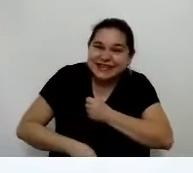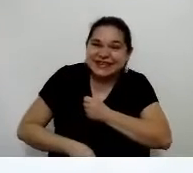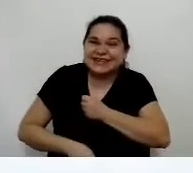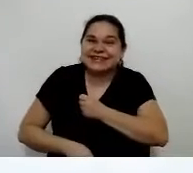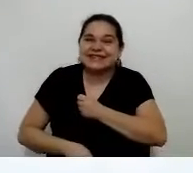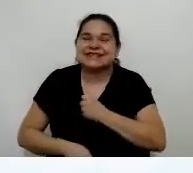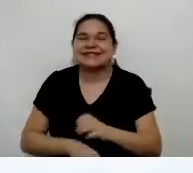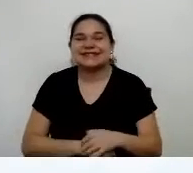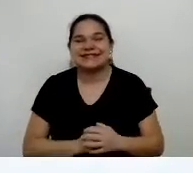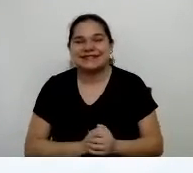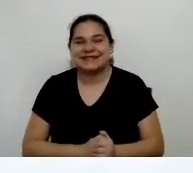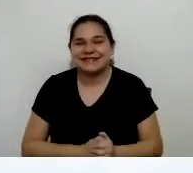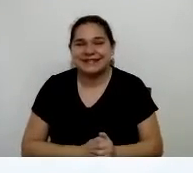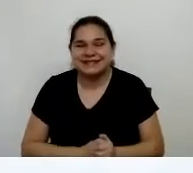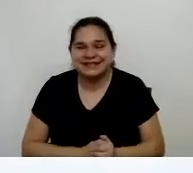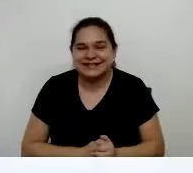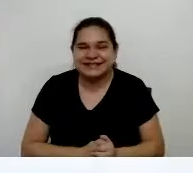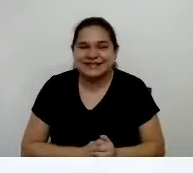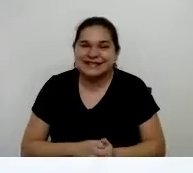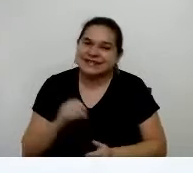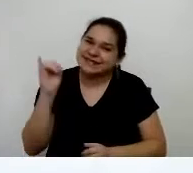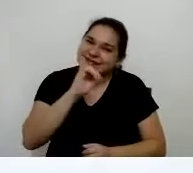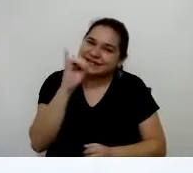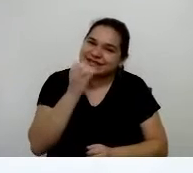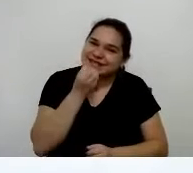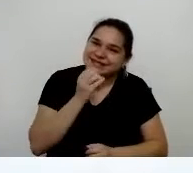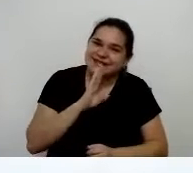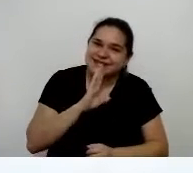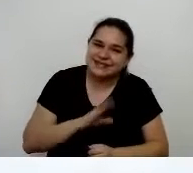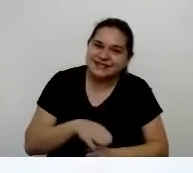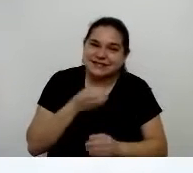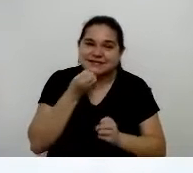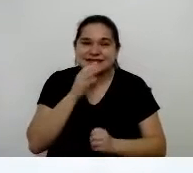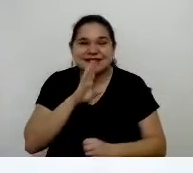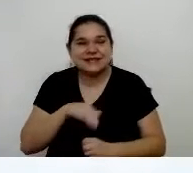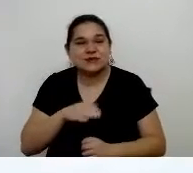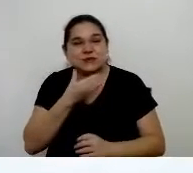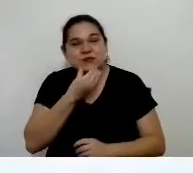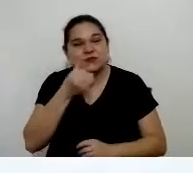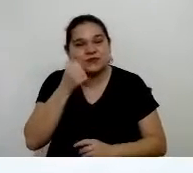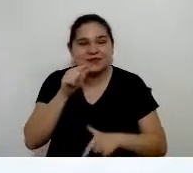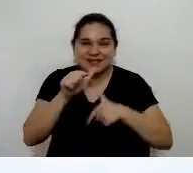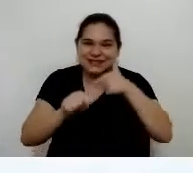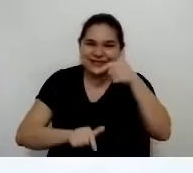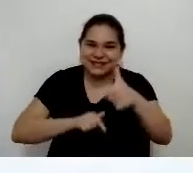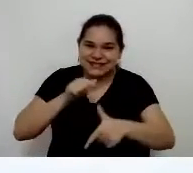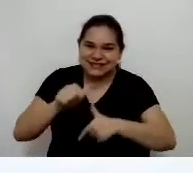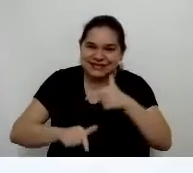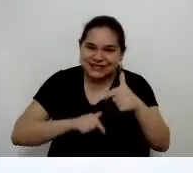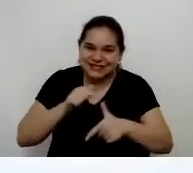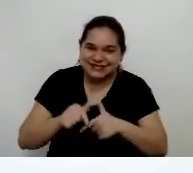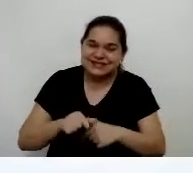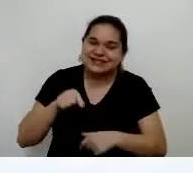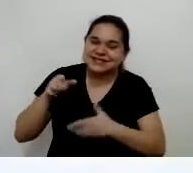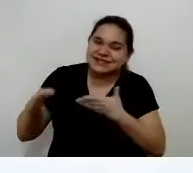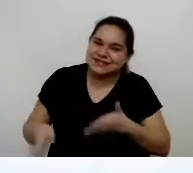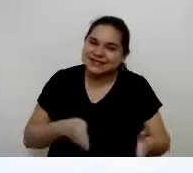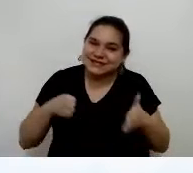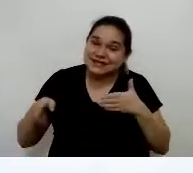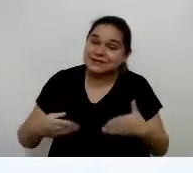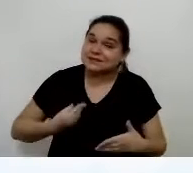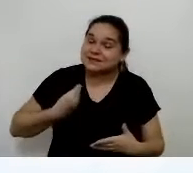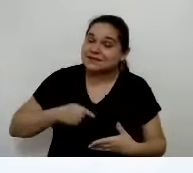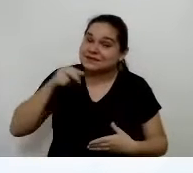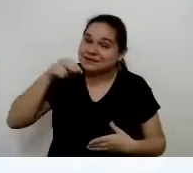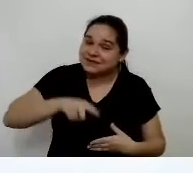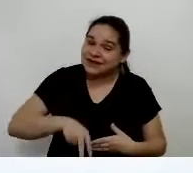seja bem-vindo. Oi Gilson, boa tarde Gilson, boa tarde a todas as trabalhadoras metalúrgicas, trabalhadores metalúrgicos que estão aí